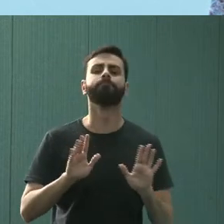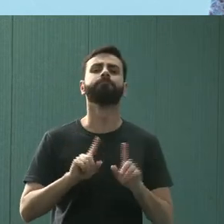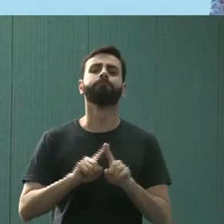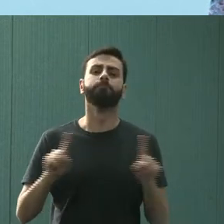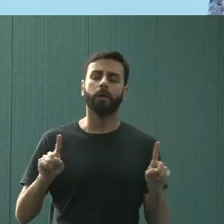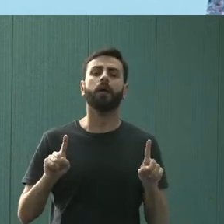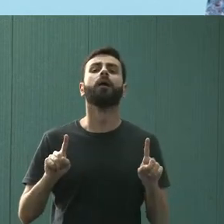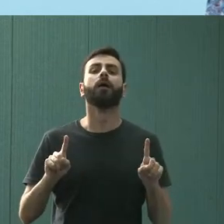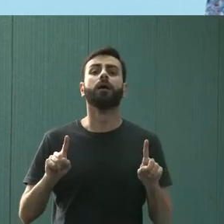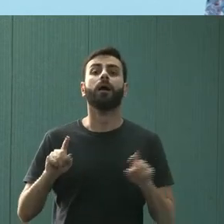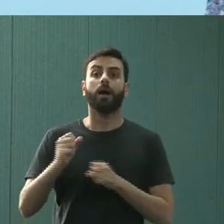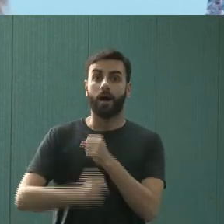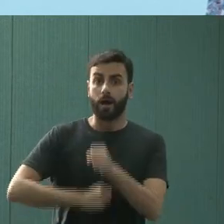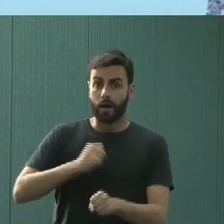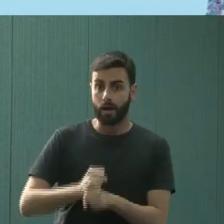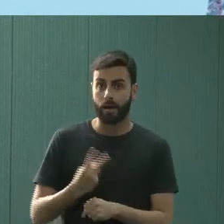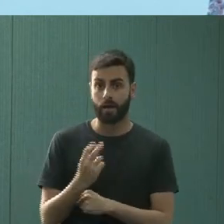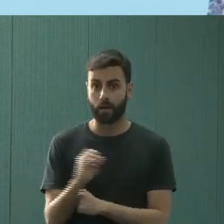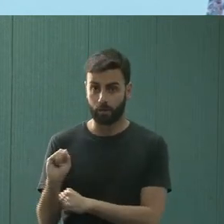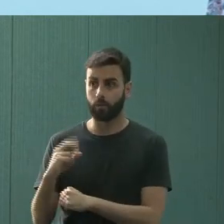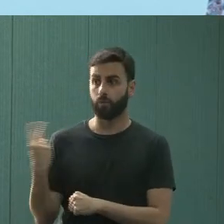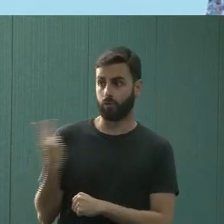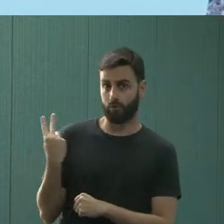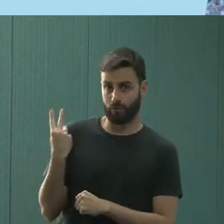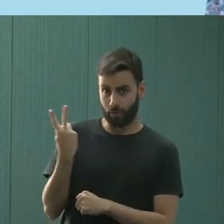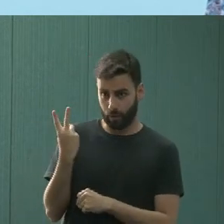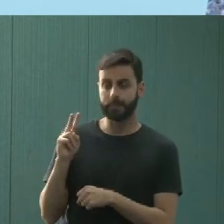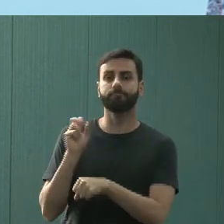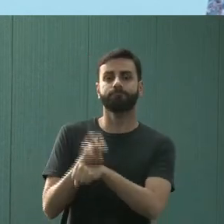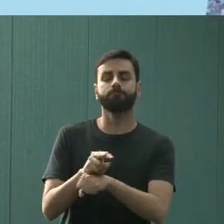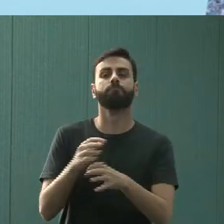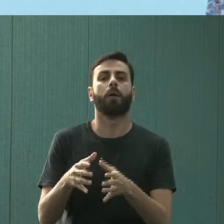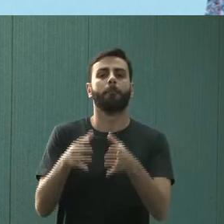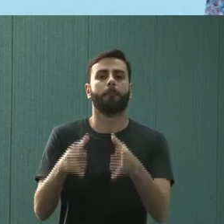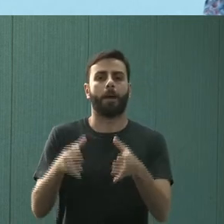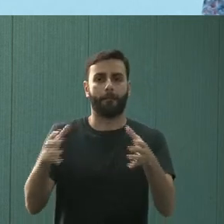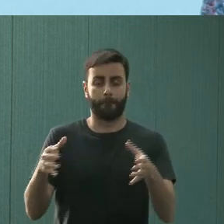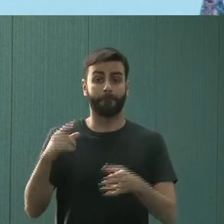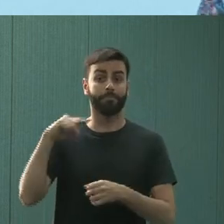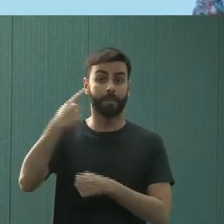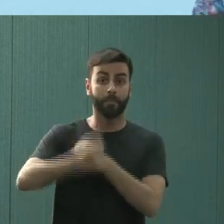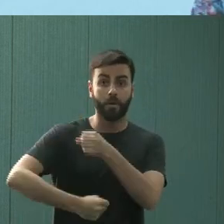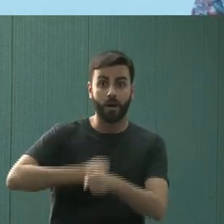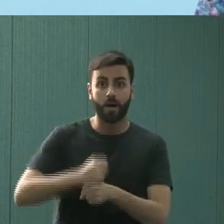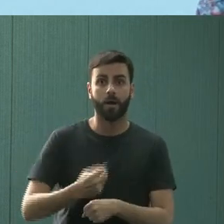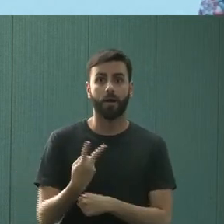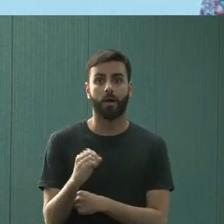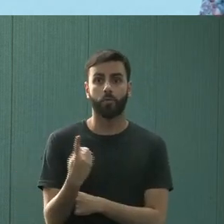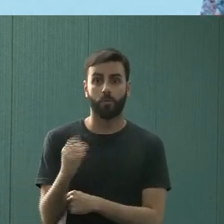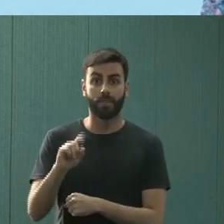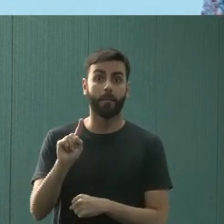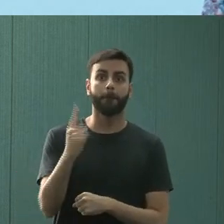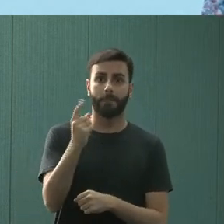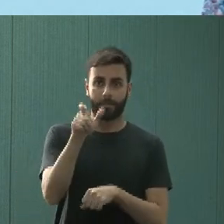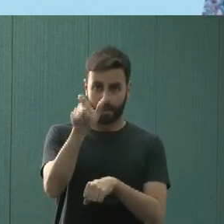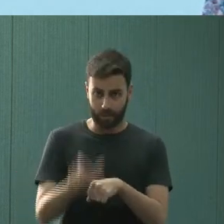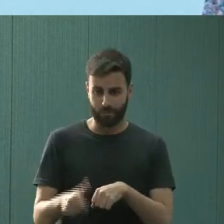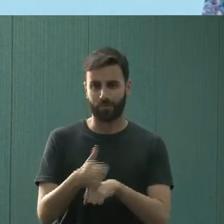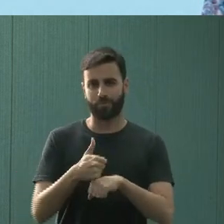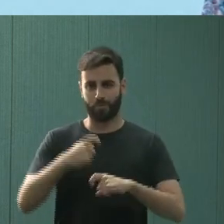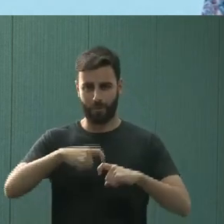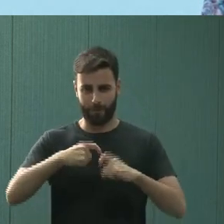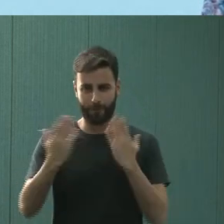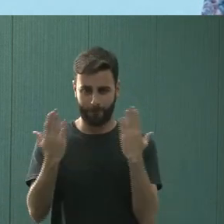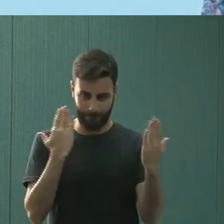mas, então, em 2008, entramos mais dois, e aí a equipe começou a crescer. Em 2010, entrou o primeiro psiquiatra da divisão,